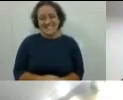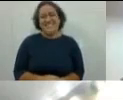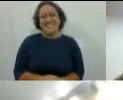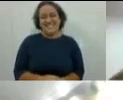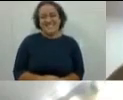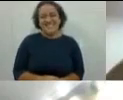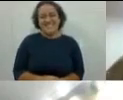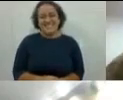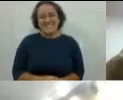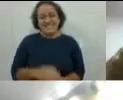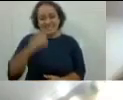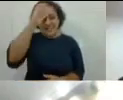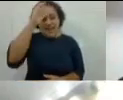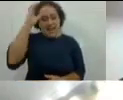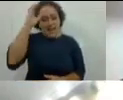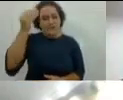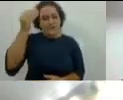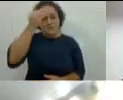Posso falar, Aline Amorim?